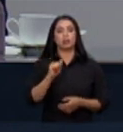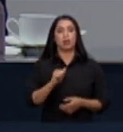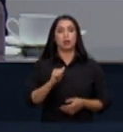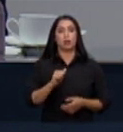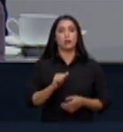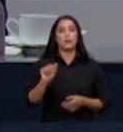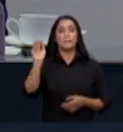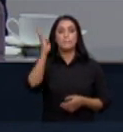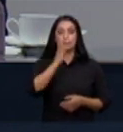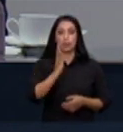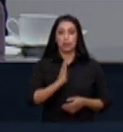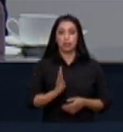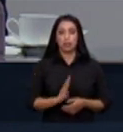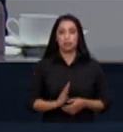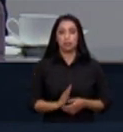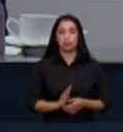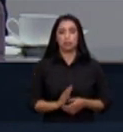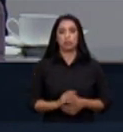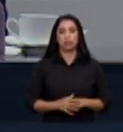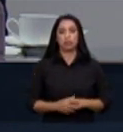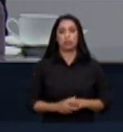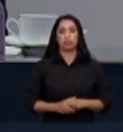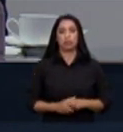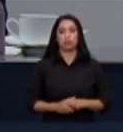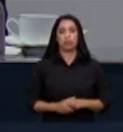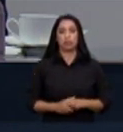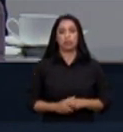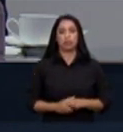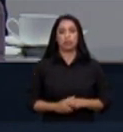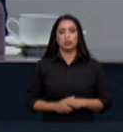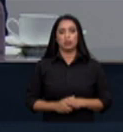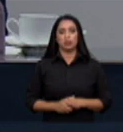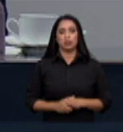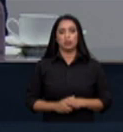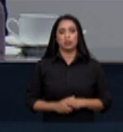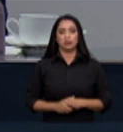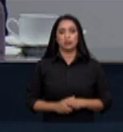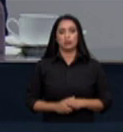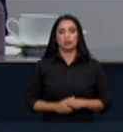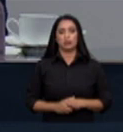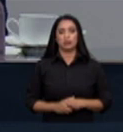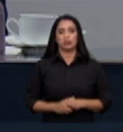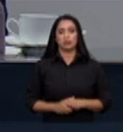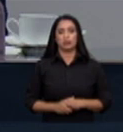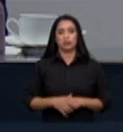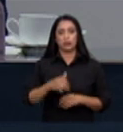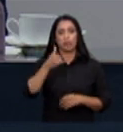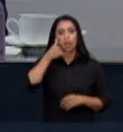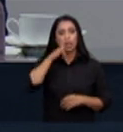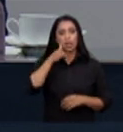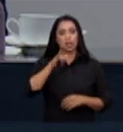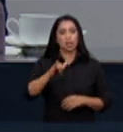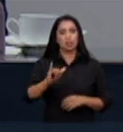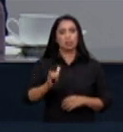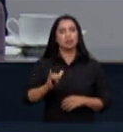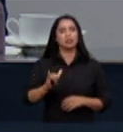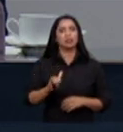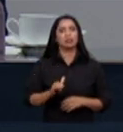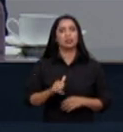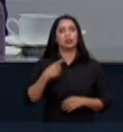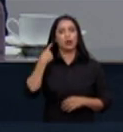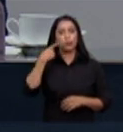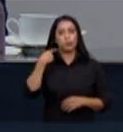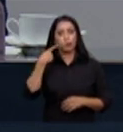Brasileira de Companhias de Energia Elétrica o advogado do renomado escritório